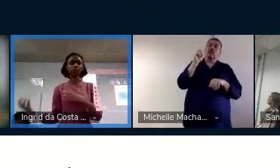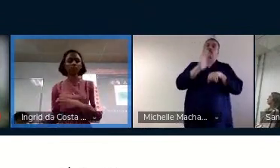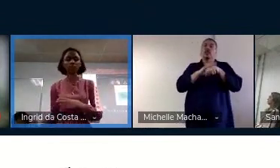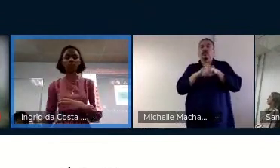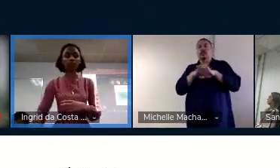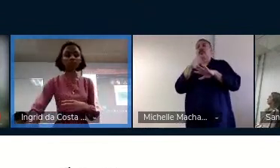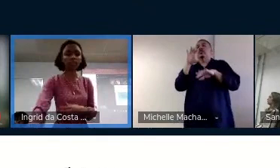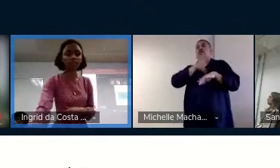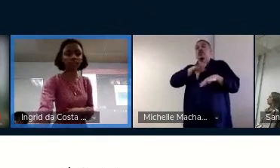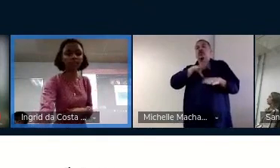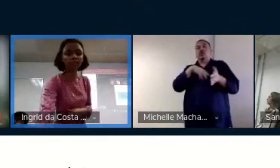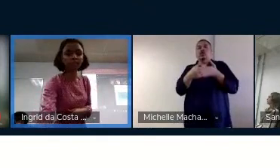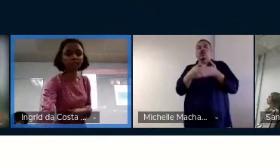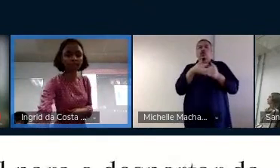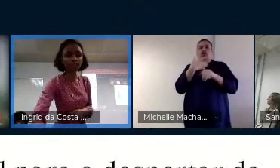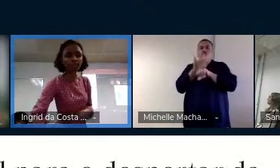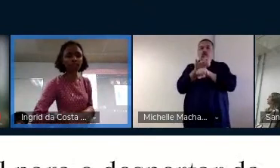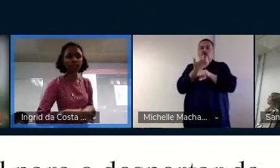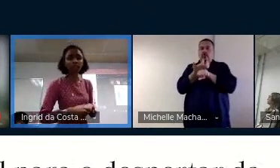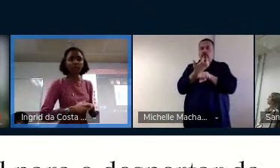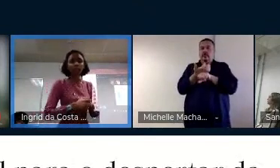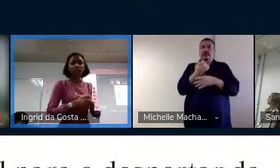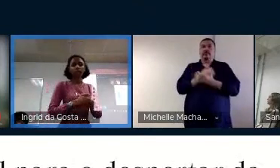matemática, português, qualquer disciplina.